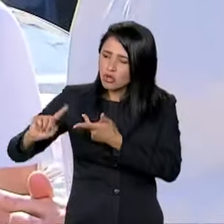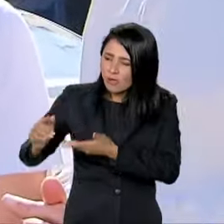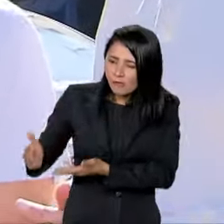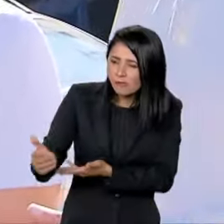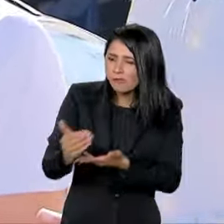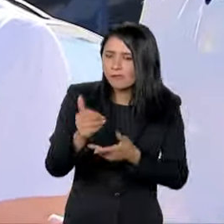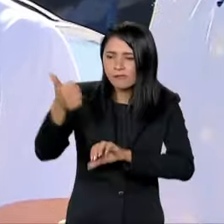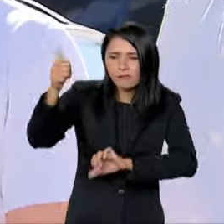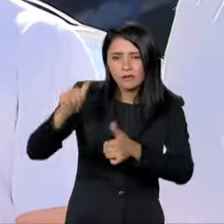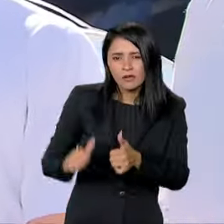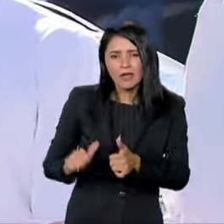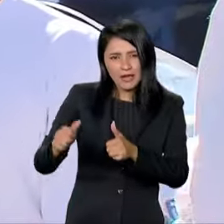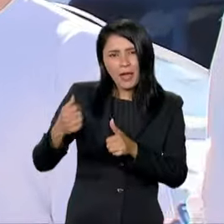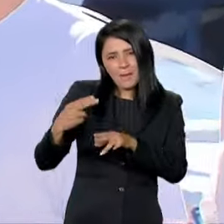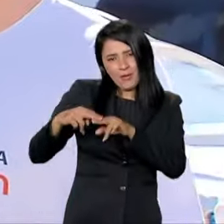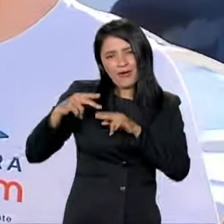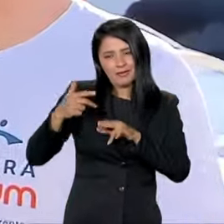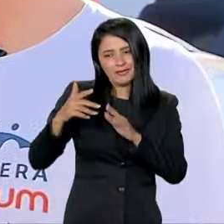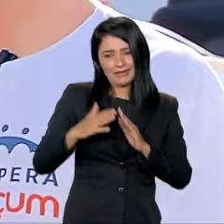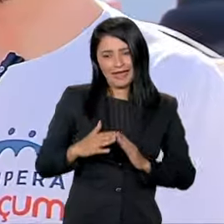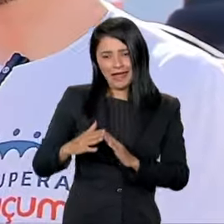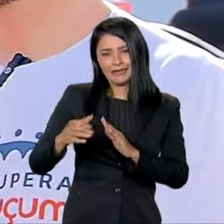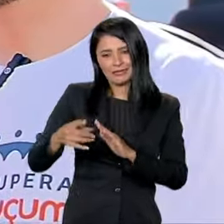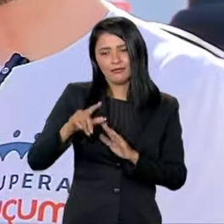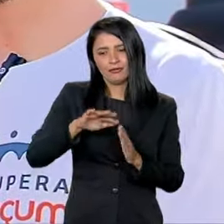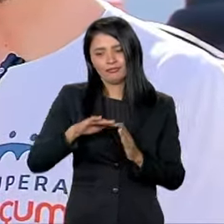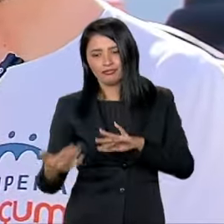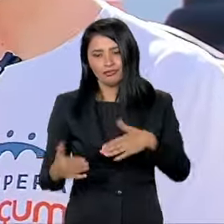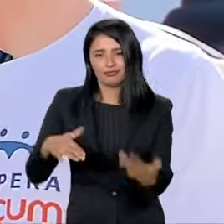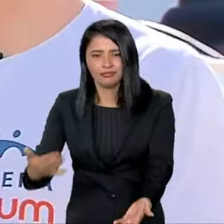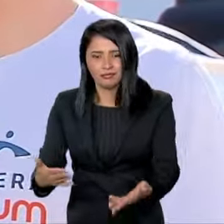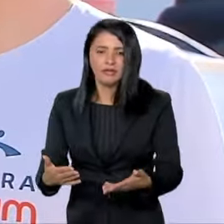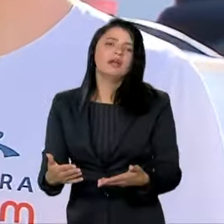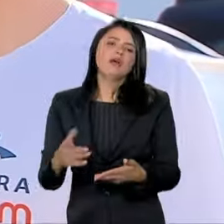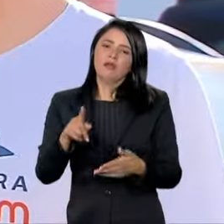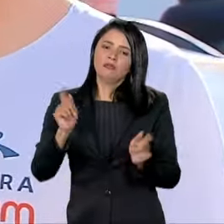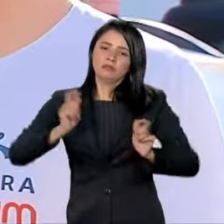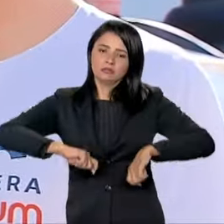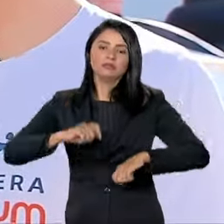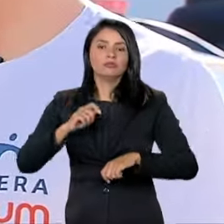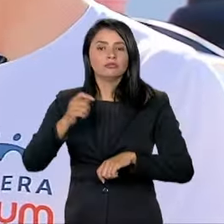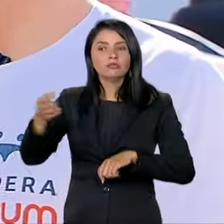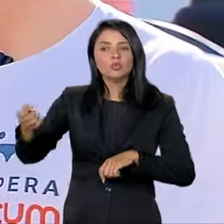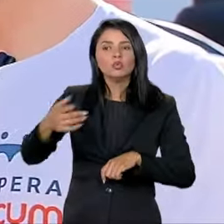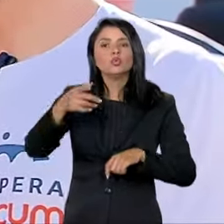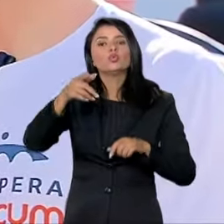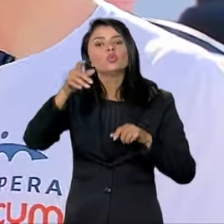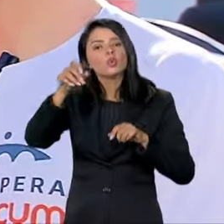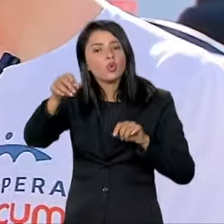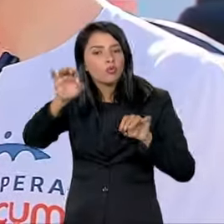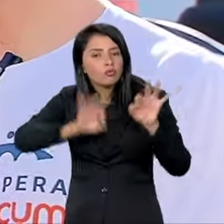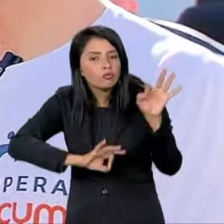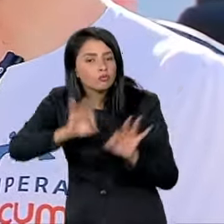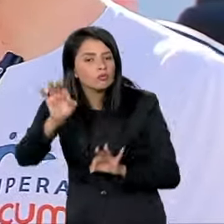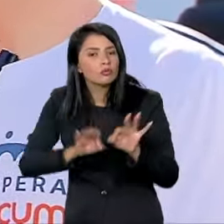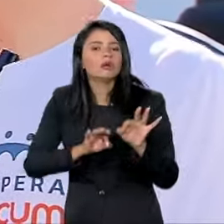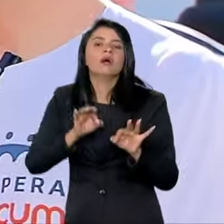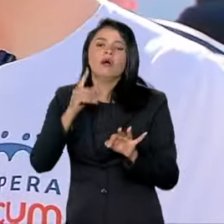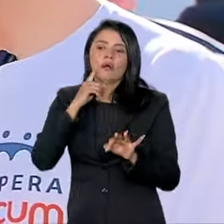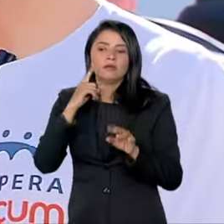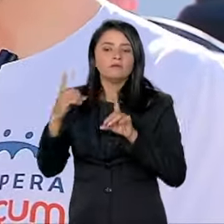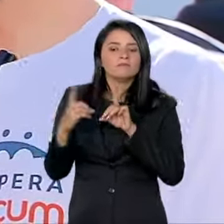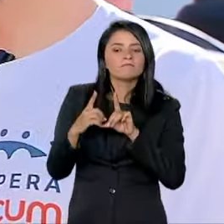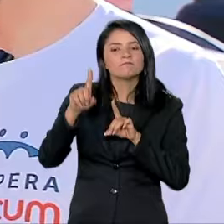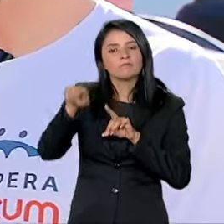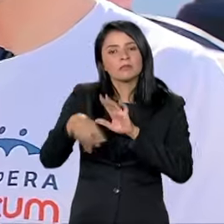evento, das novas casas que foram destruídas e a gente vai... É possível que a gente construa um novo plano e atenda esse